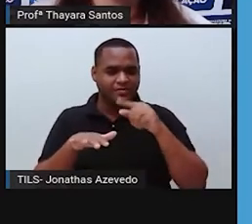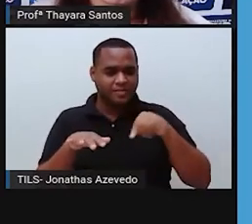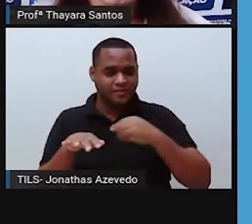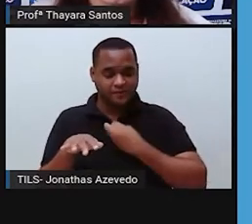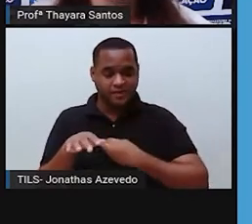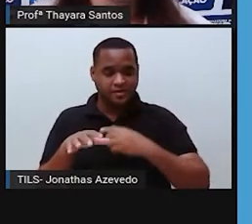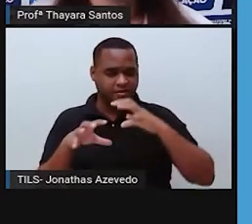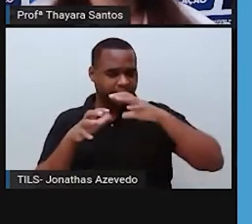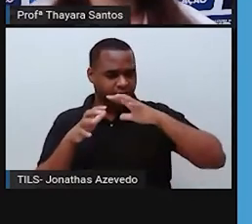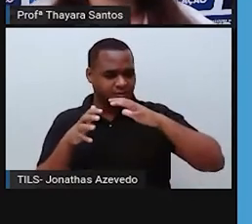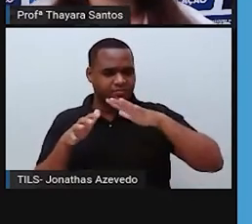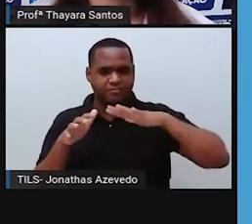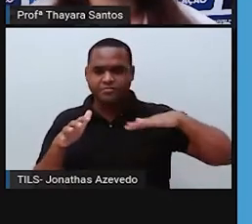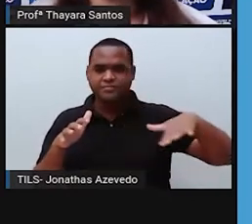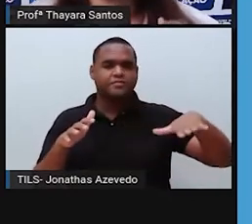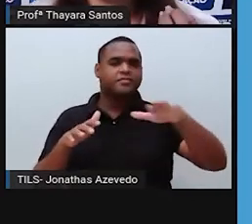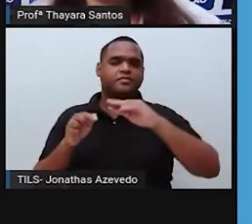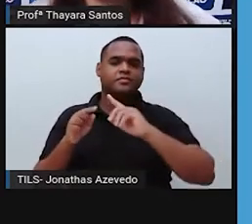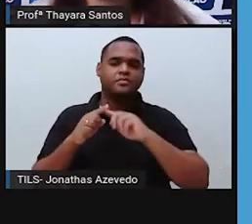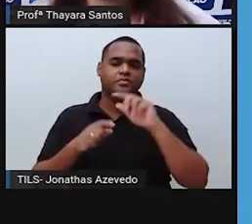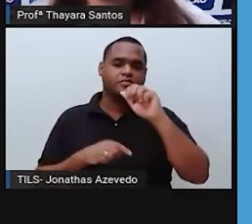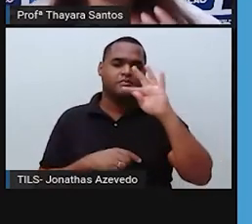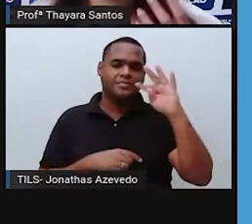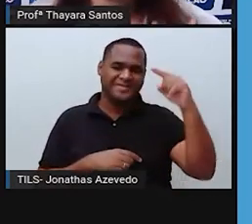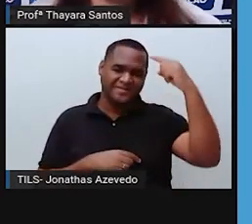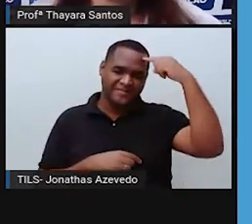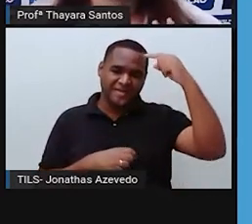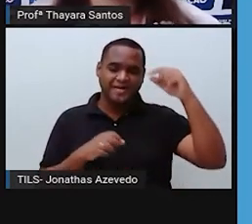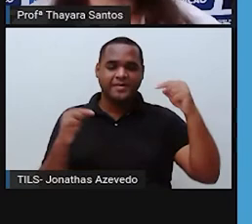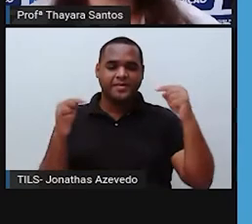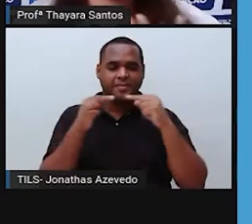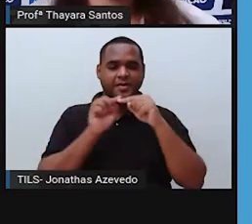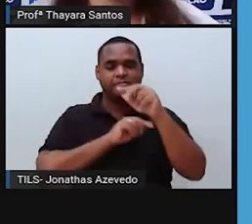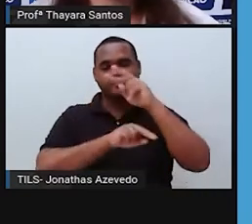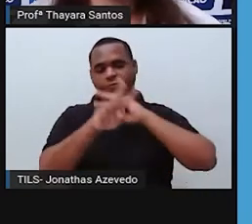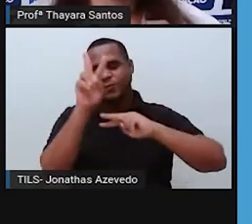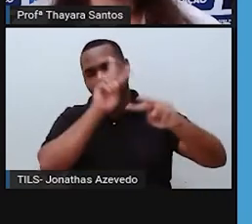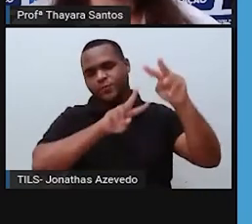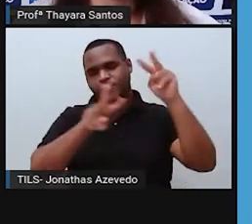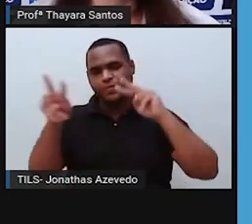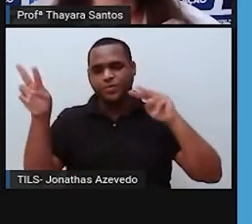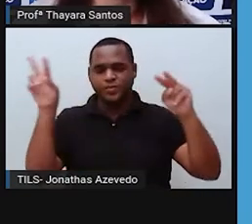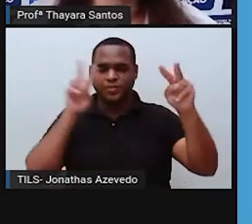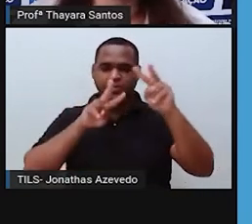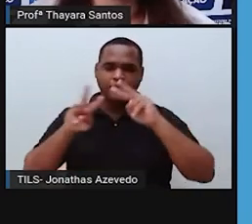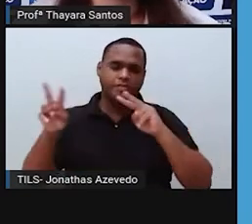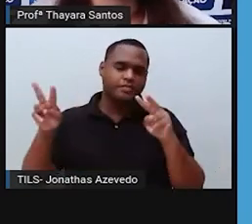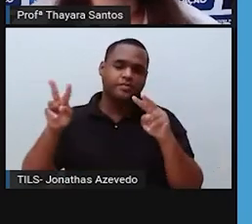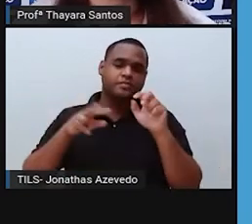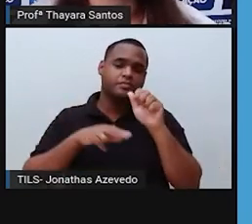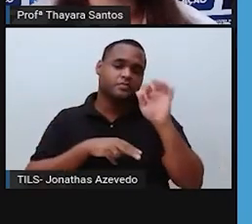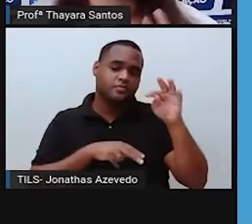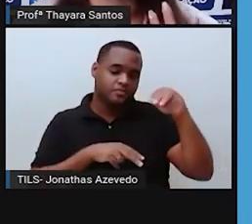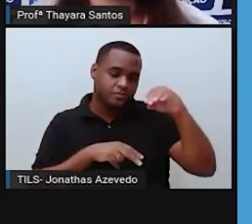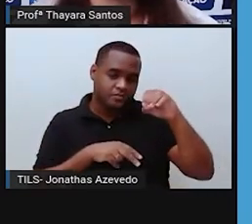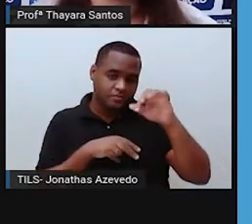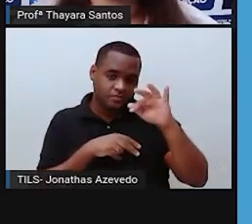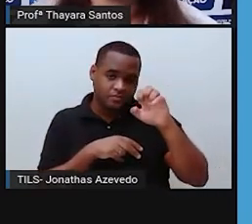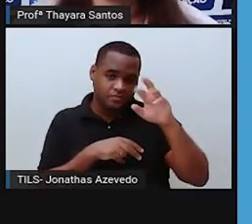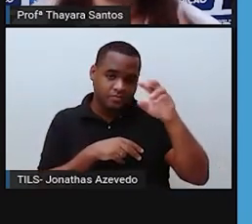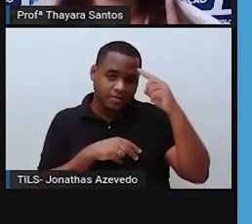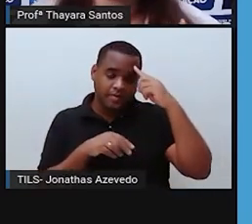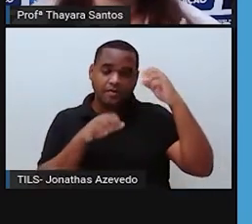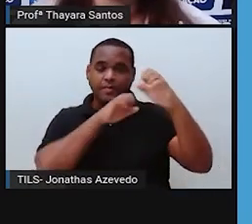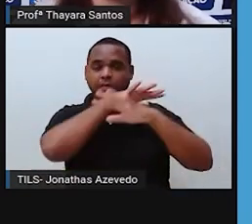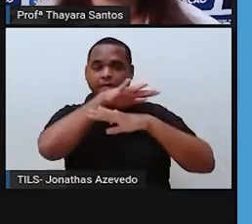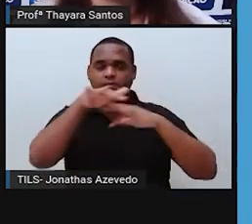existem na Terra. E a atmosfera, átimo vem de ar. Então, a atmosfera é a camada de ar que envolve a